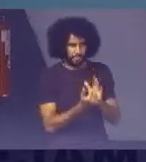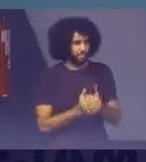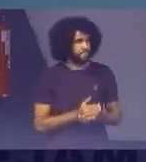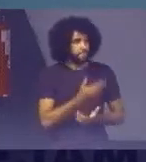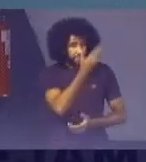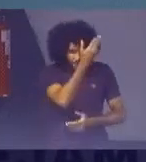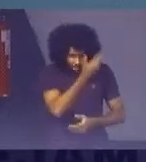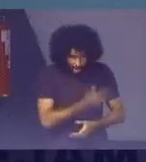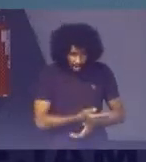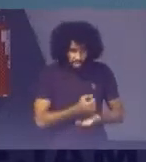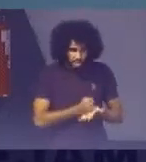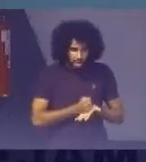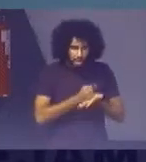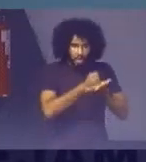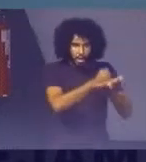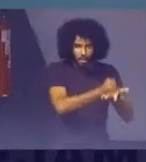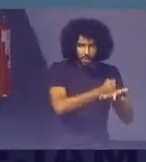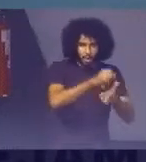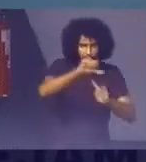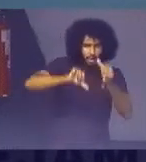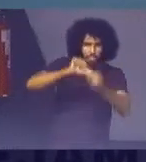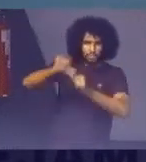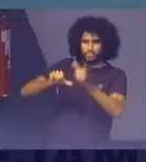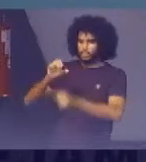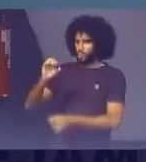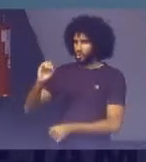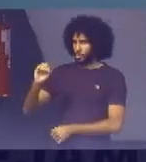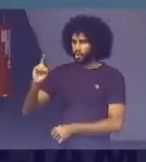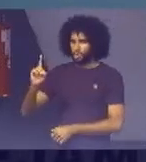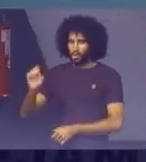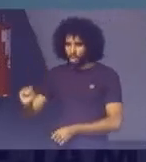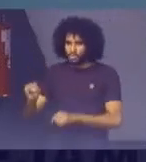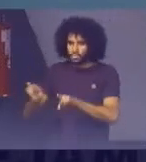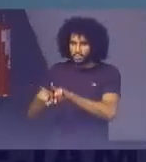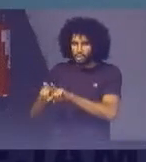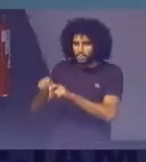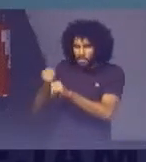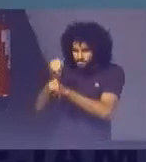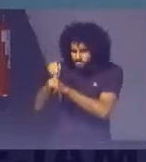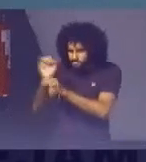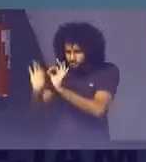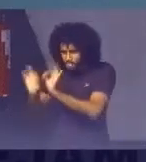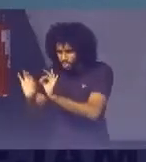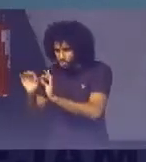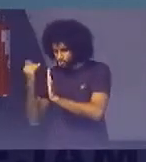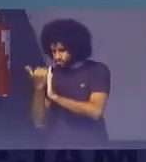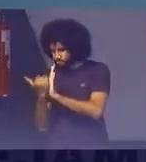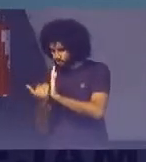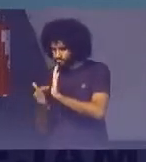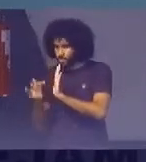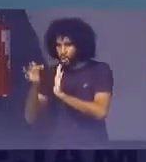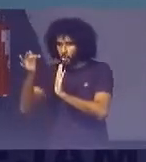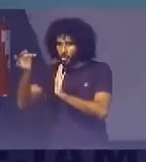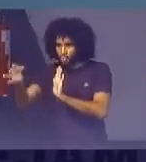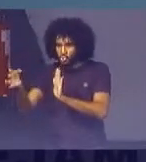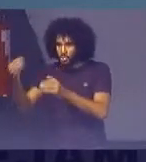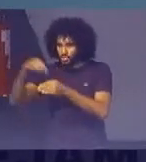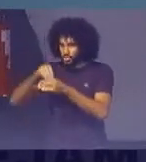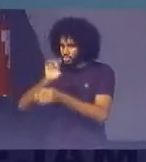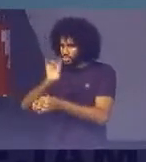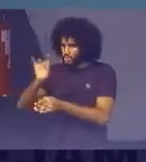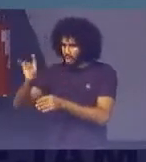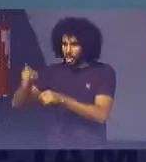Apoiar A transição Para os ODS E ser construída A partir dos instrumentos De planejamento Existentes Em cada país